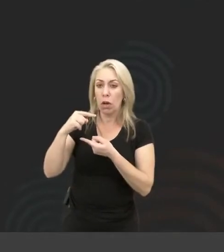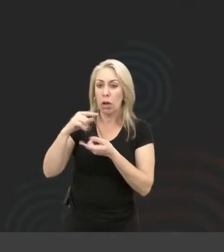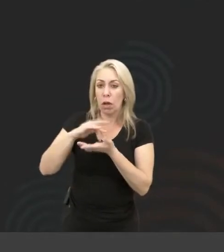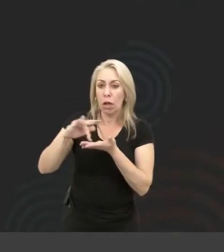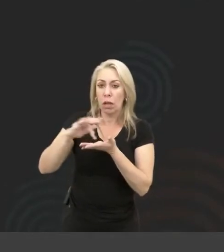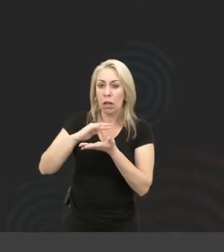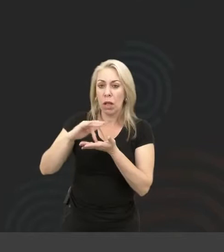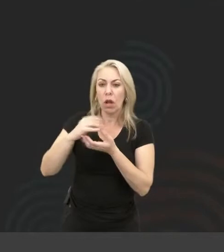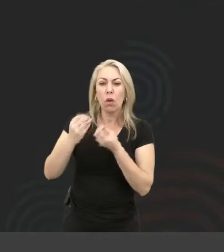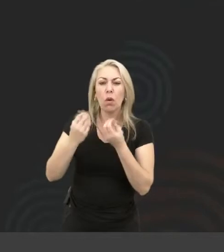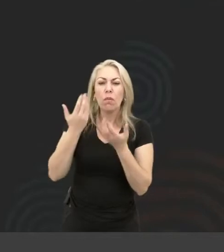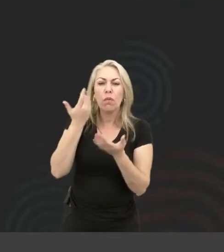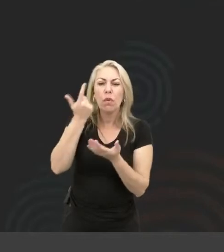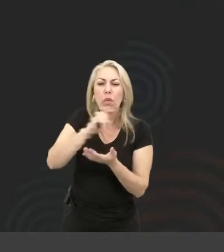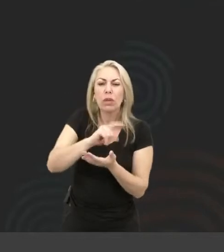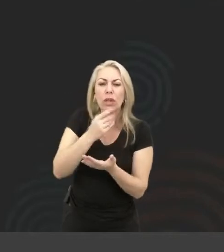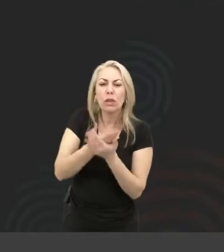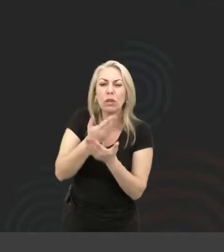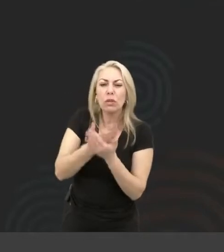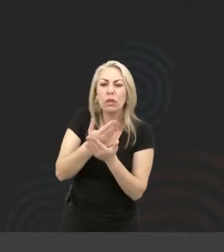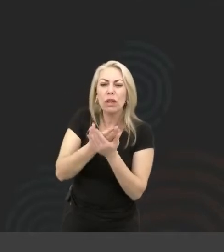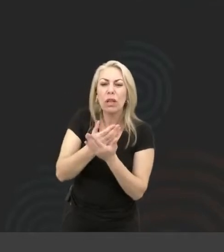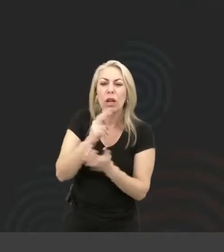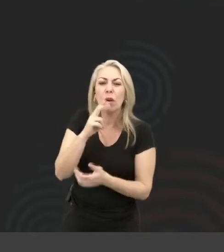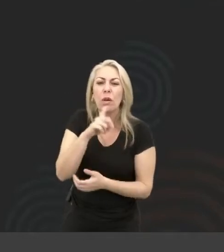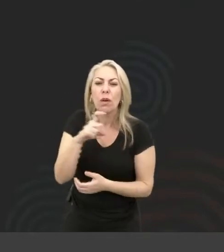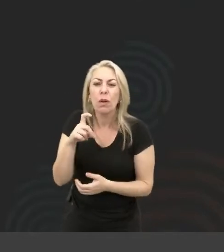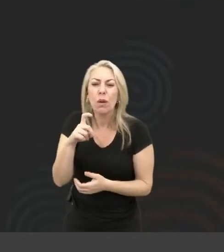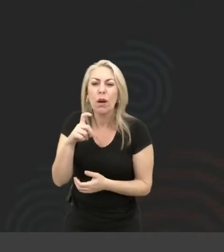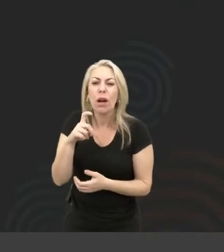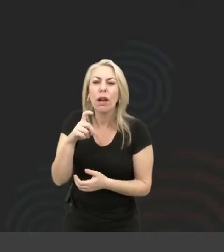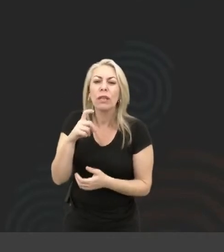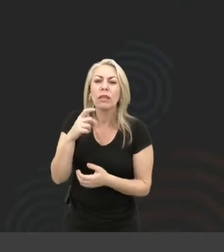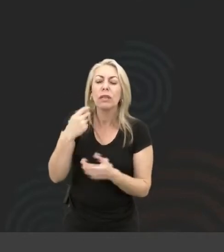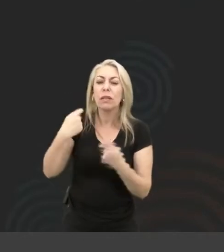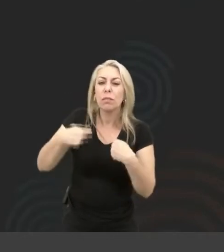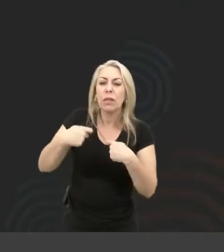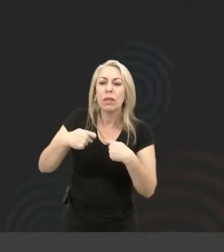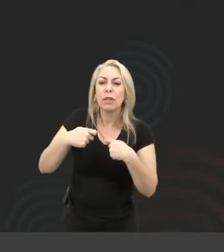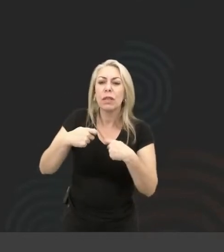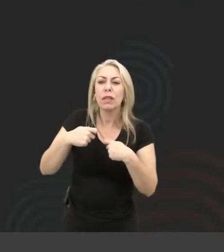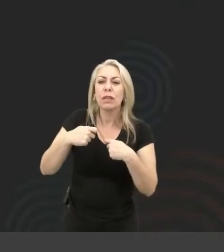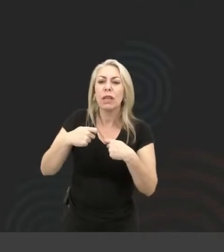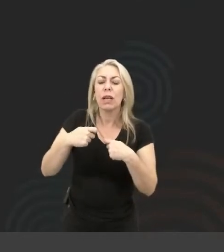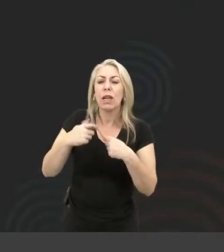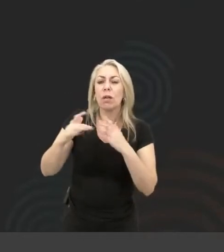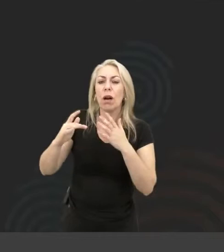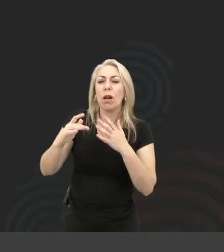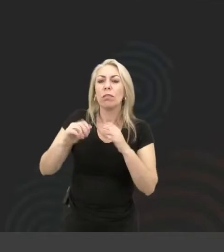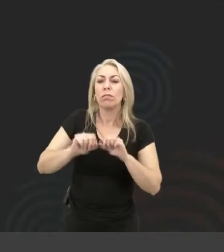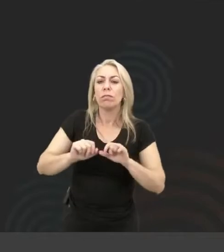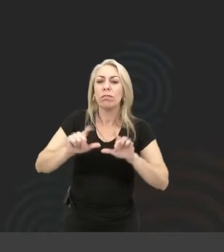vai conseguir estudar, por exemplo, UX, que depende de telas bonitas e se é aquilo ou imensas linhas de